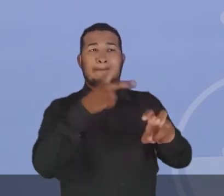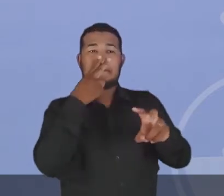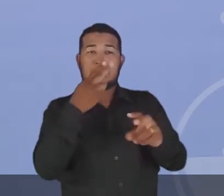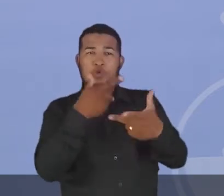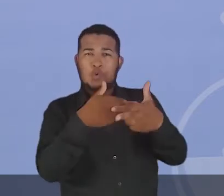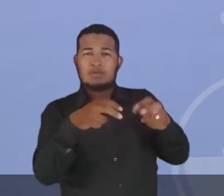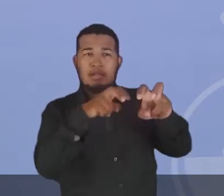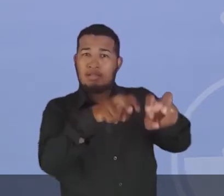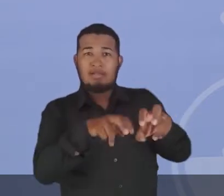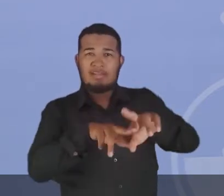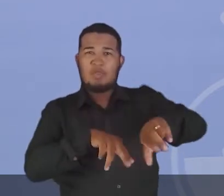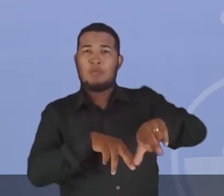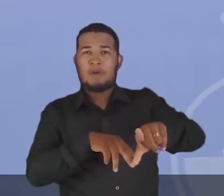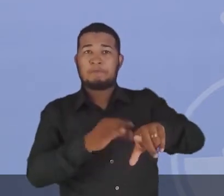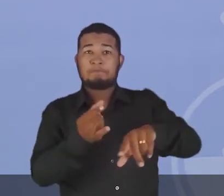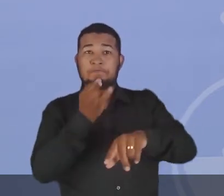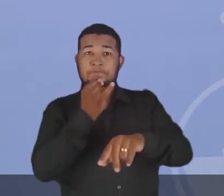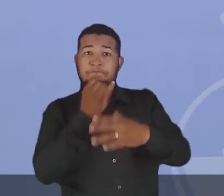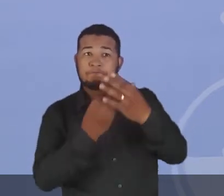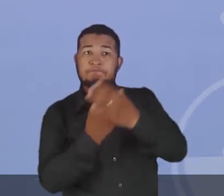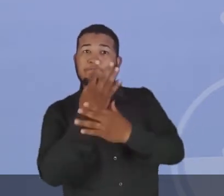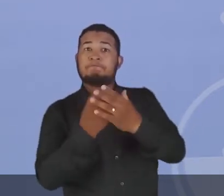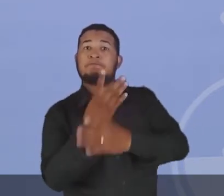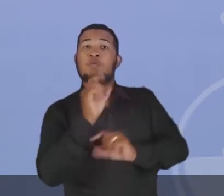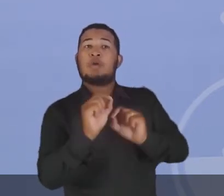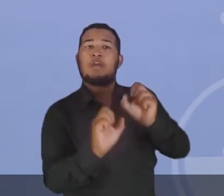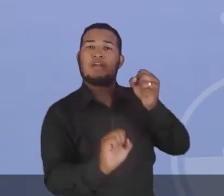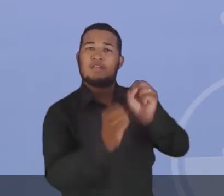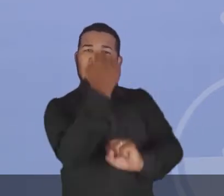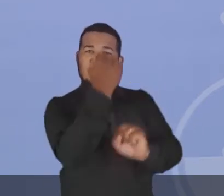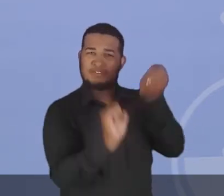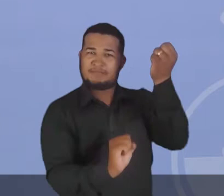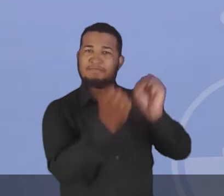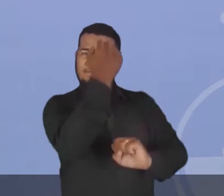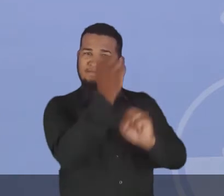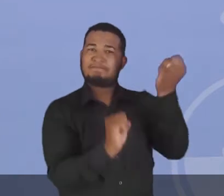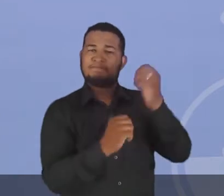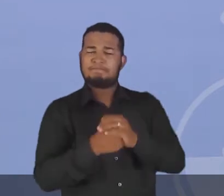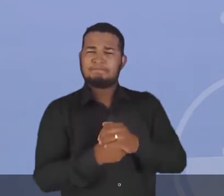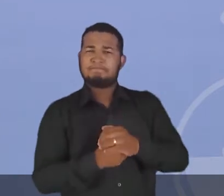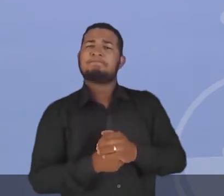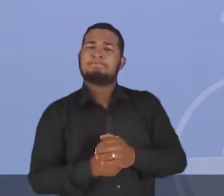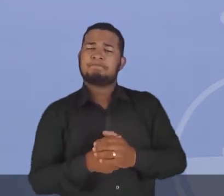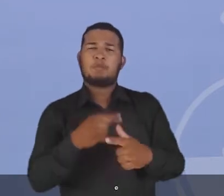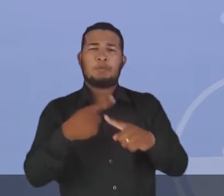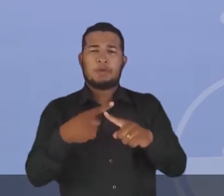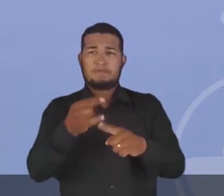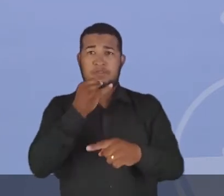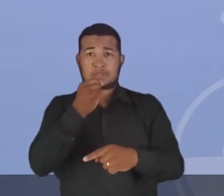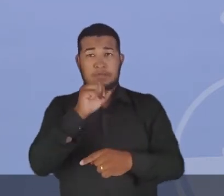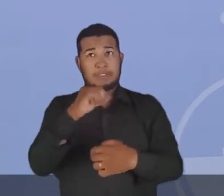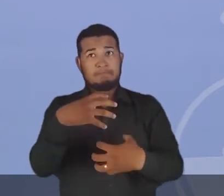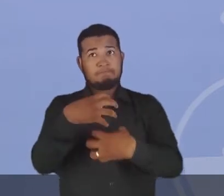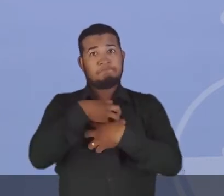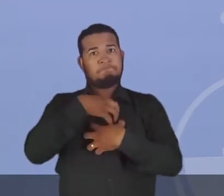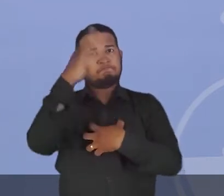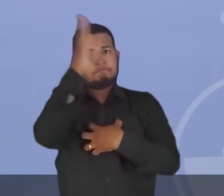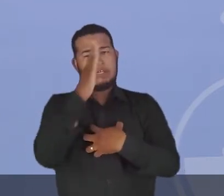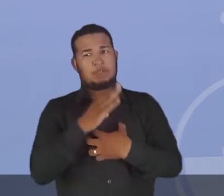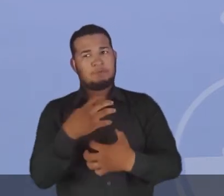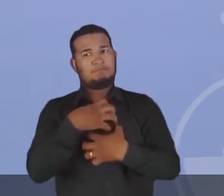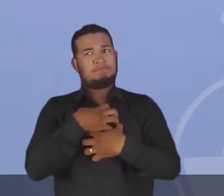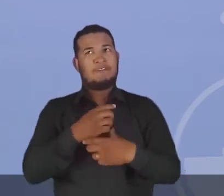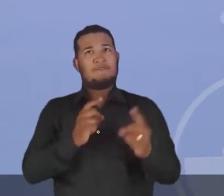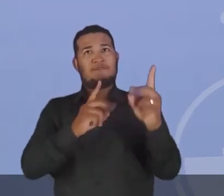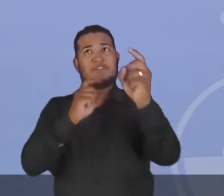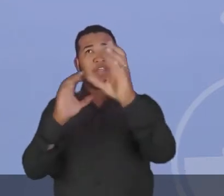agrícolas, como por exemplo, iniciando o processo de industrialização. Por quê? Veja bem, se o Brasil sentiu porque não